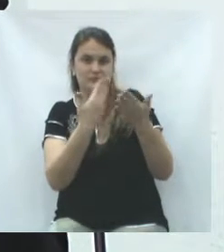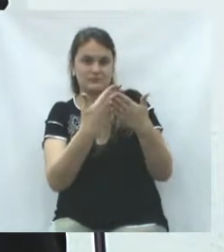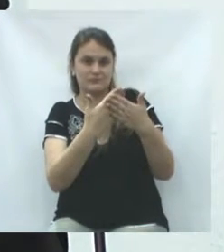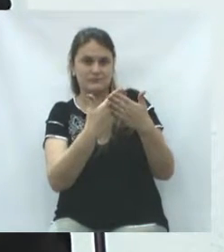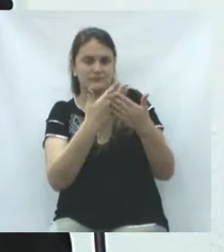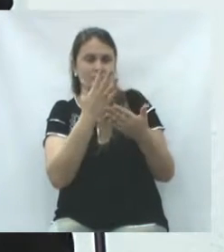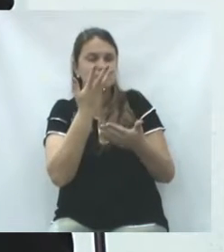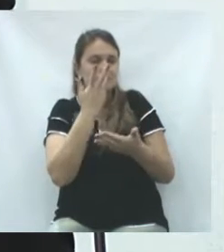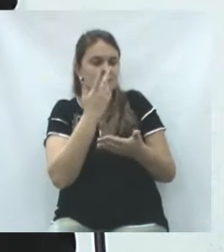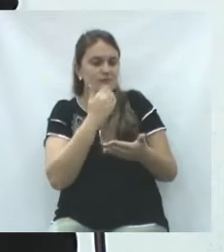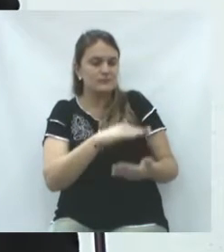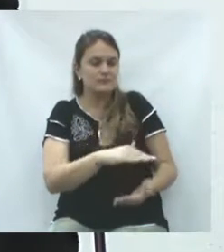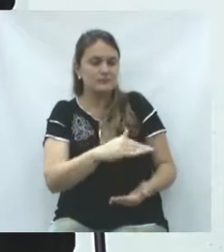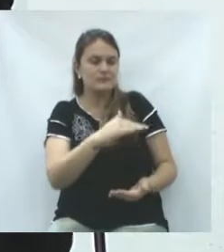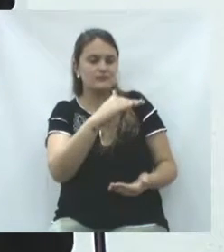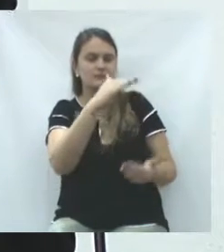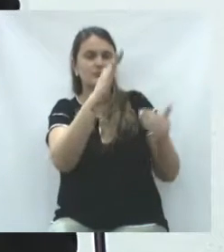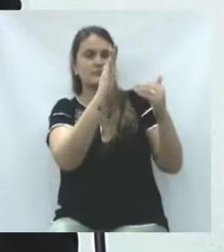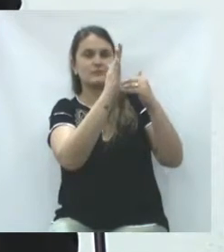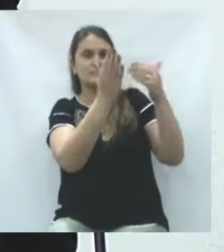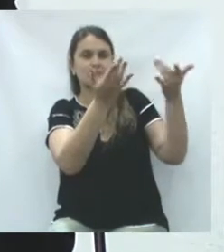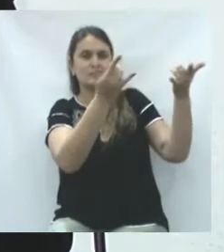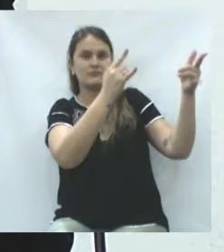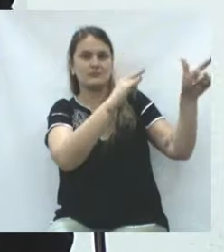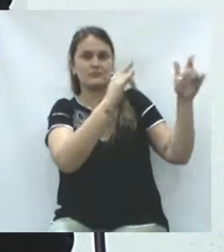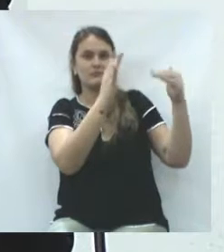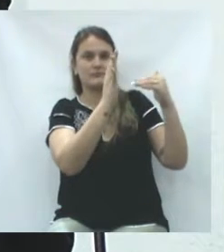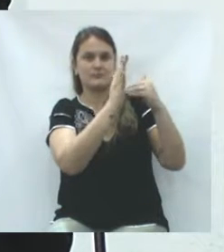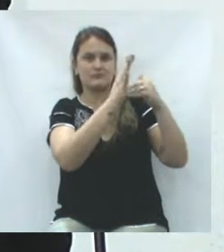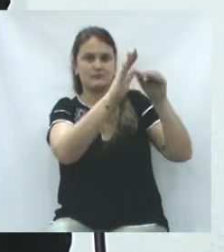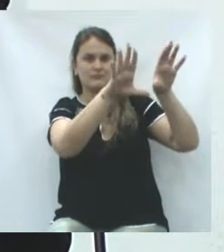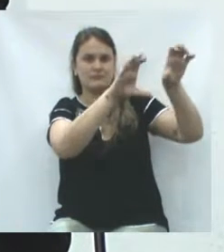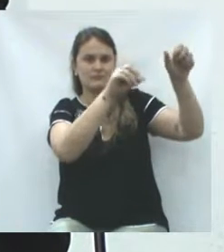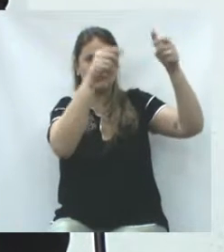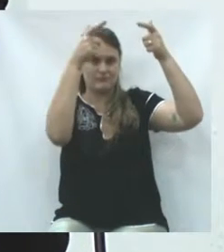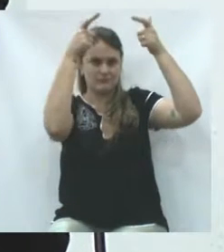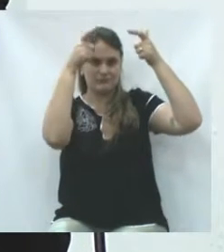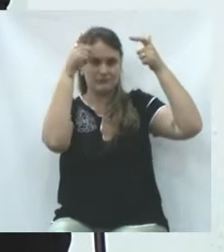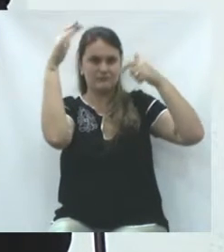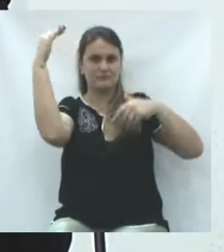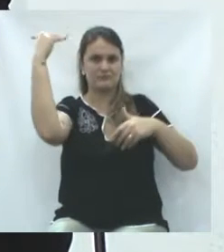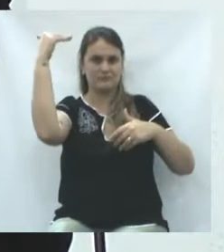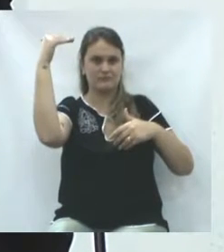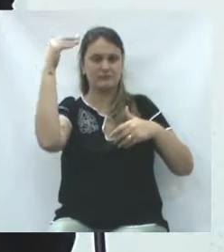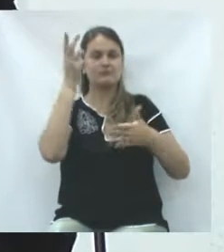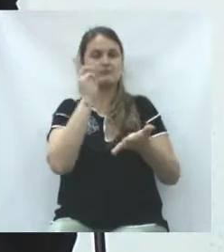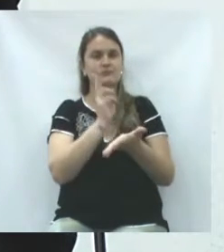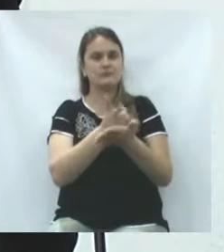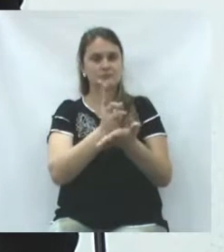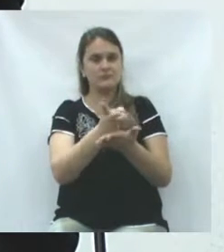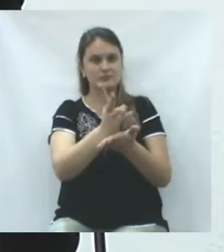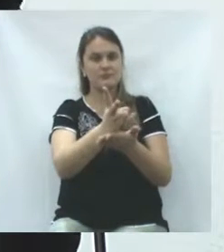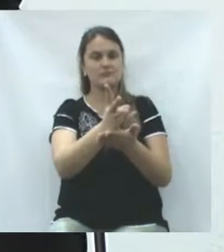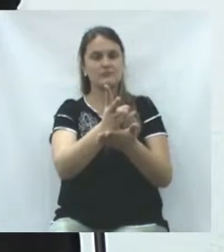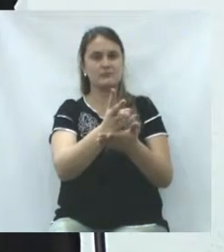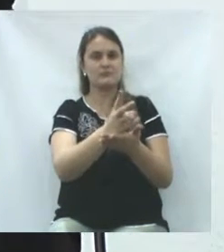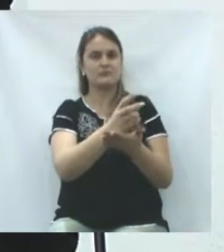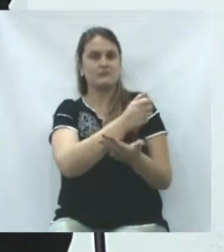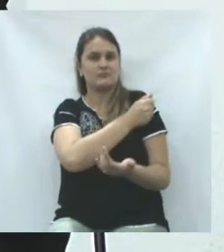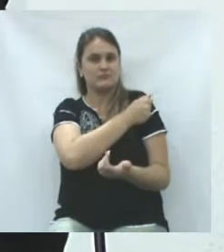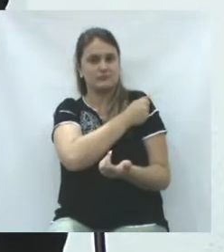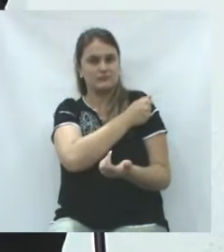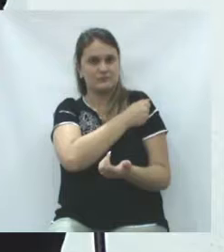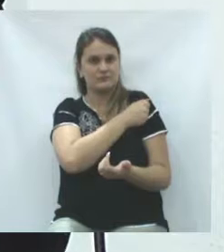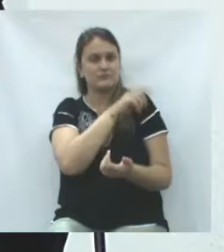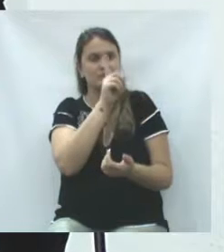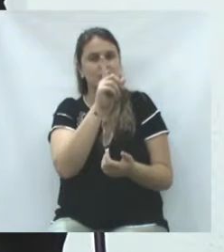desde a infância até sua juventude e até a sua adolescência e fase adulto, sempre essa matéria